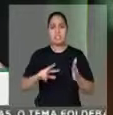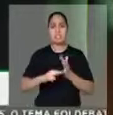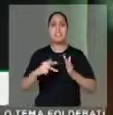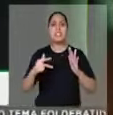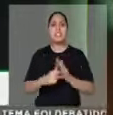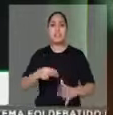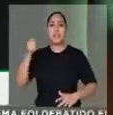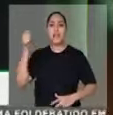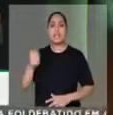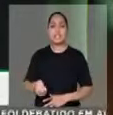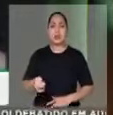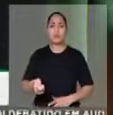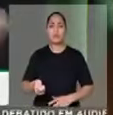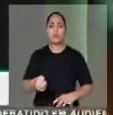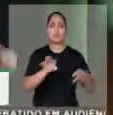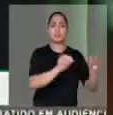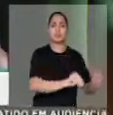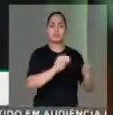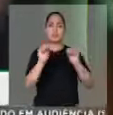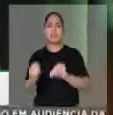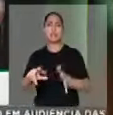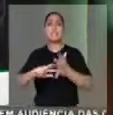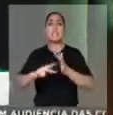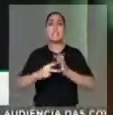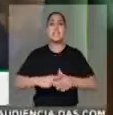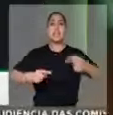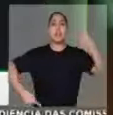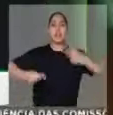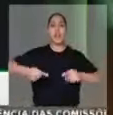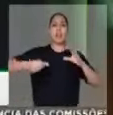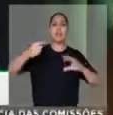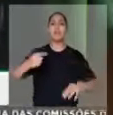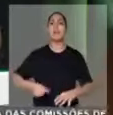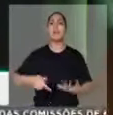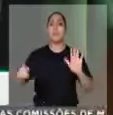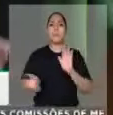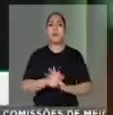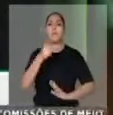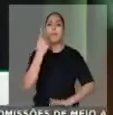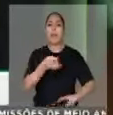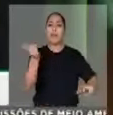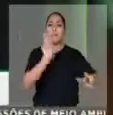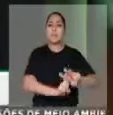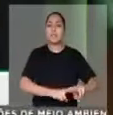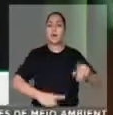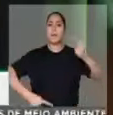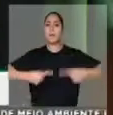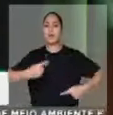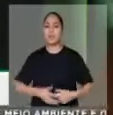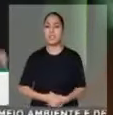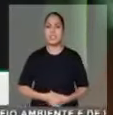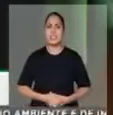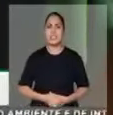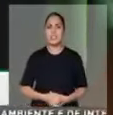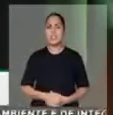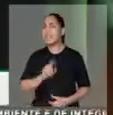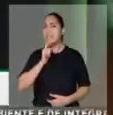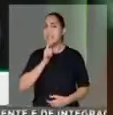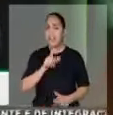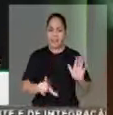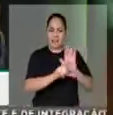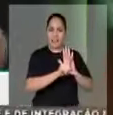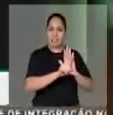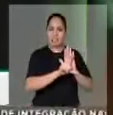como essa reforçam o caráter político da prisão. E estou dizendo aqui que ninguém está acima da lei.